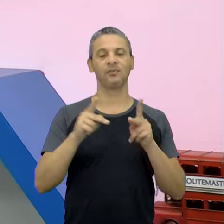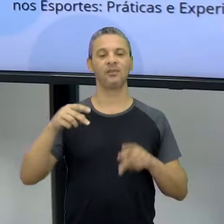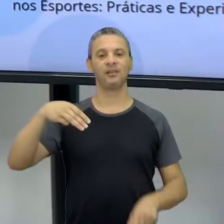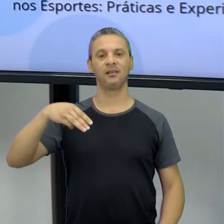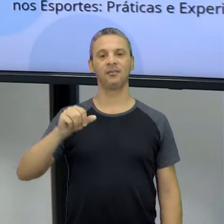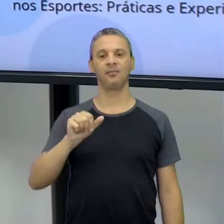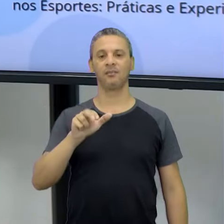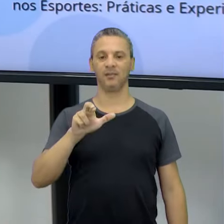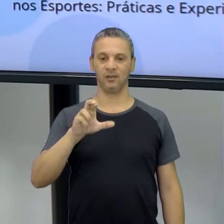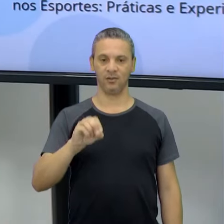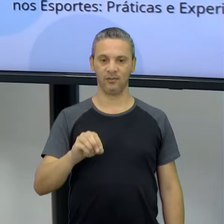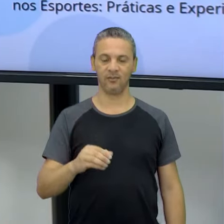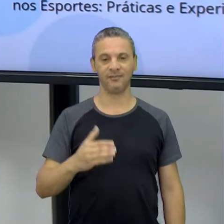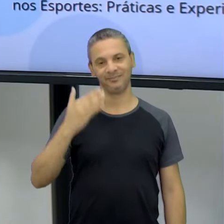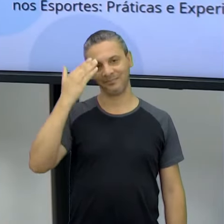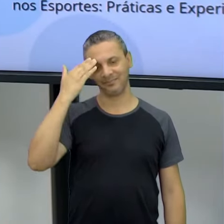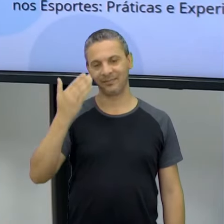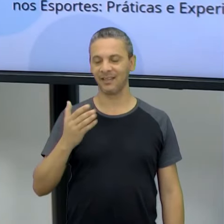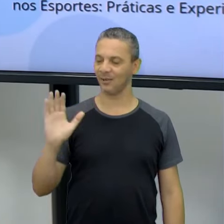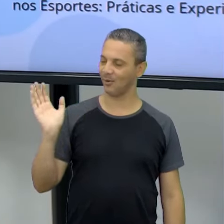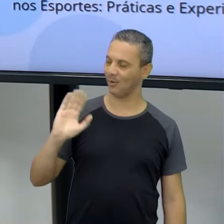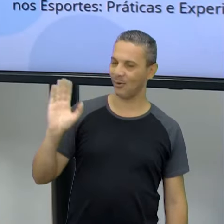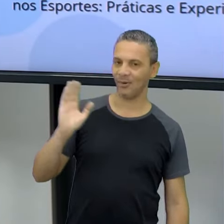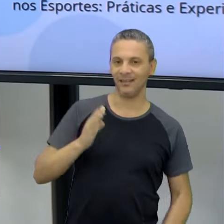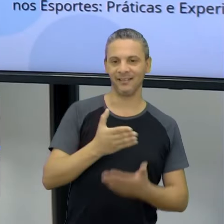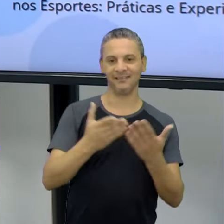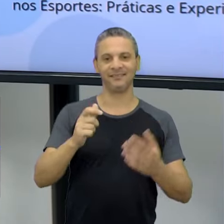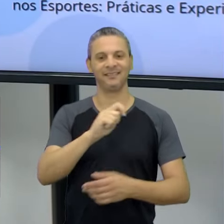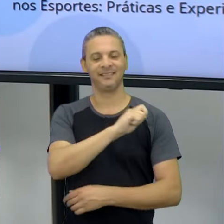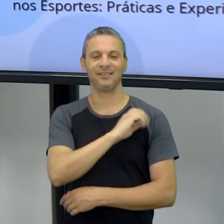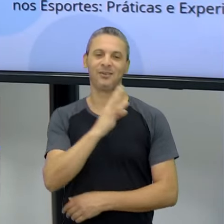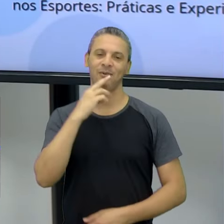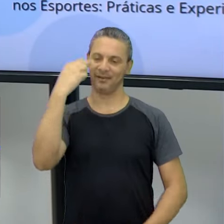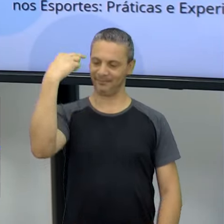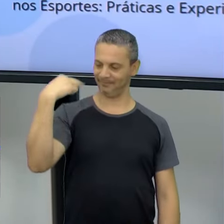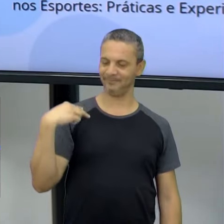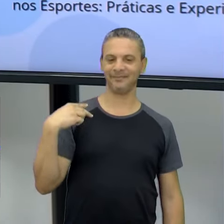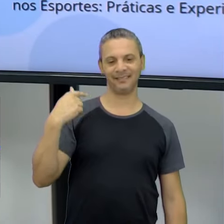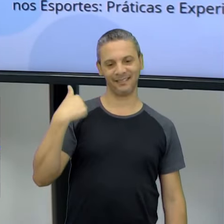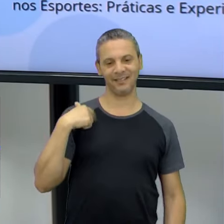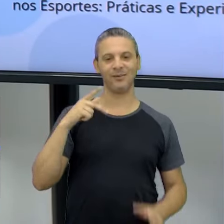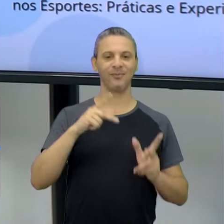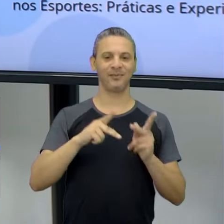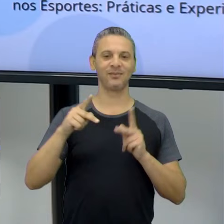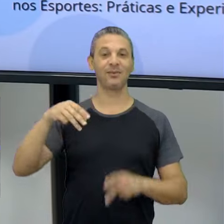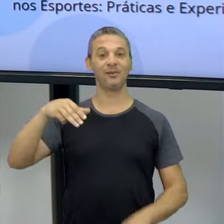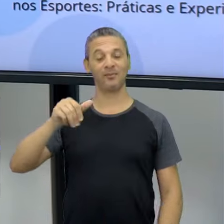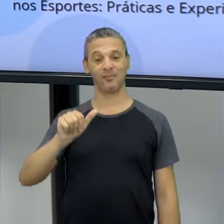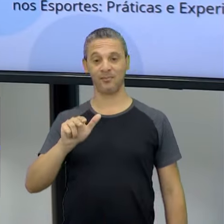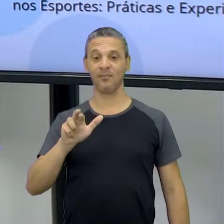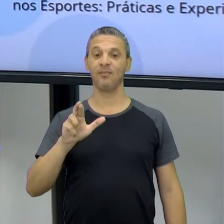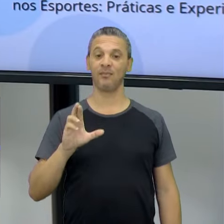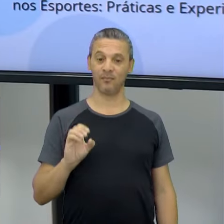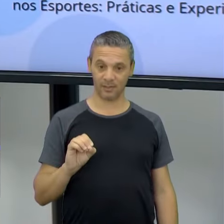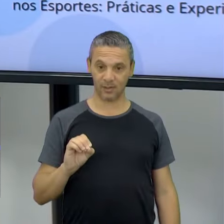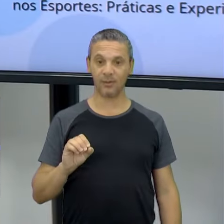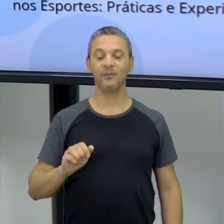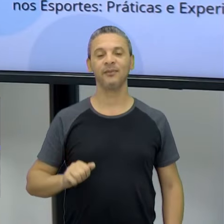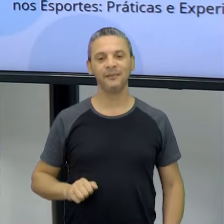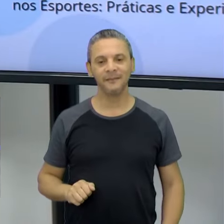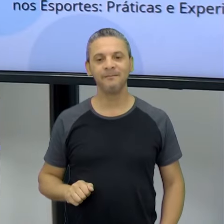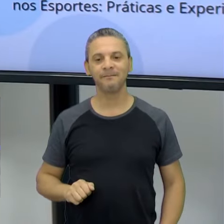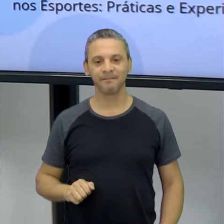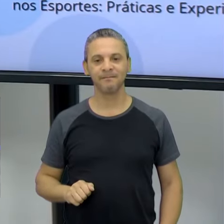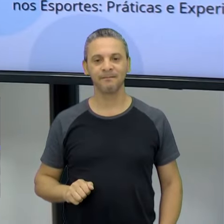Marcelo. Muito obrigada. Olá, queridíssimos estudantes. Vocês já me conhecem, né? Sou eu, professor Mauro. Vou fazer minha descrição? Posso? Pode,